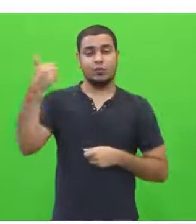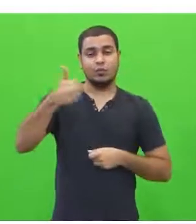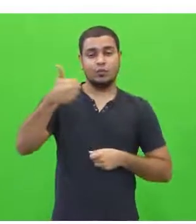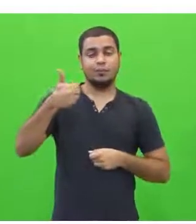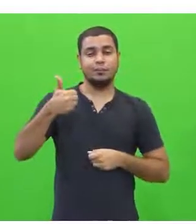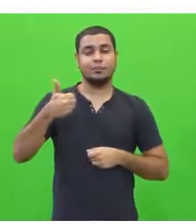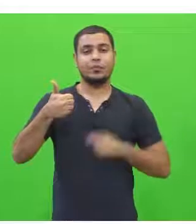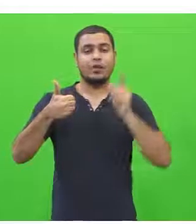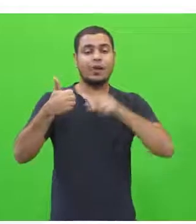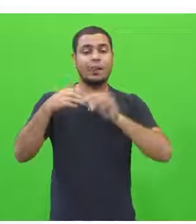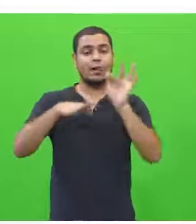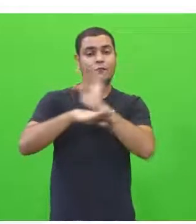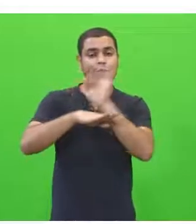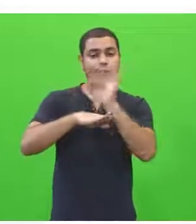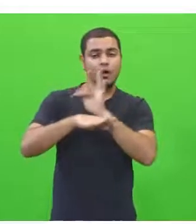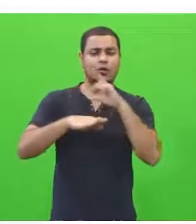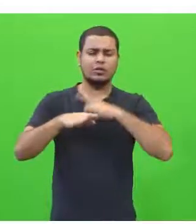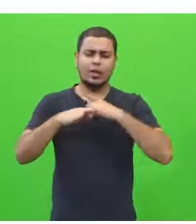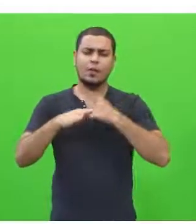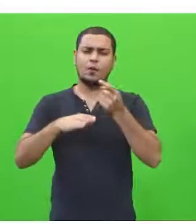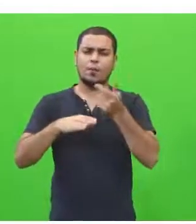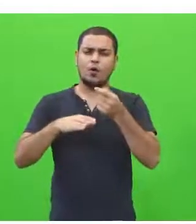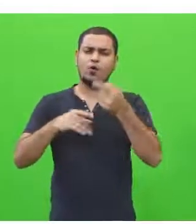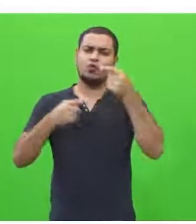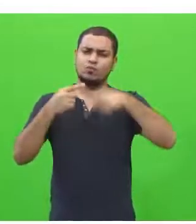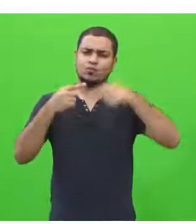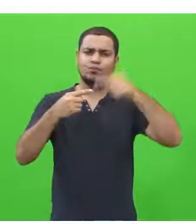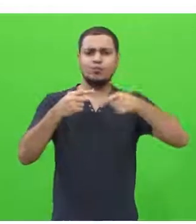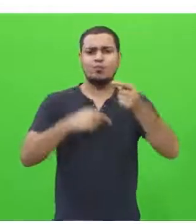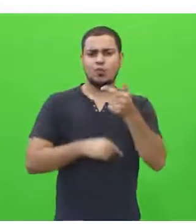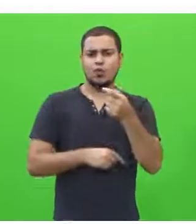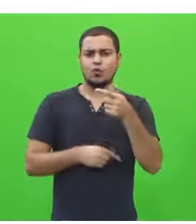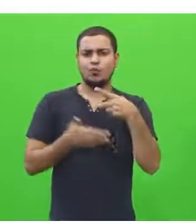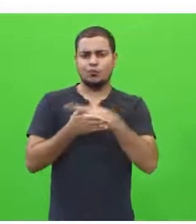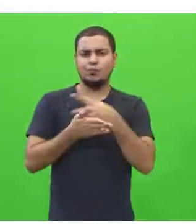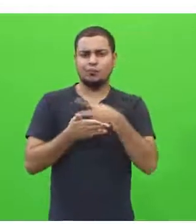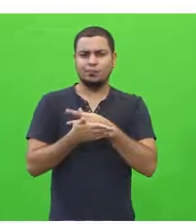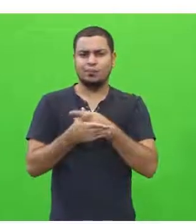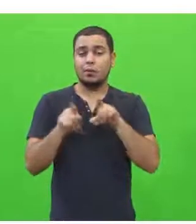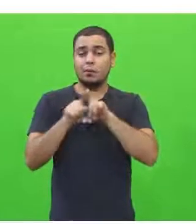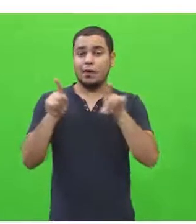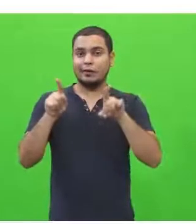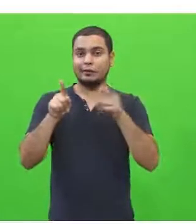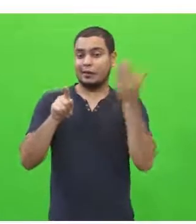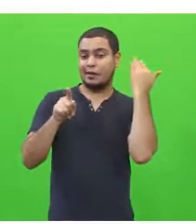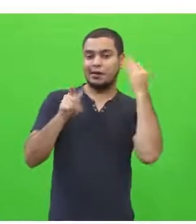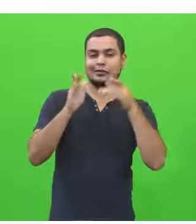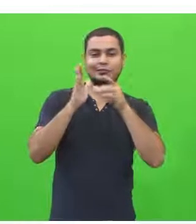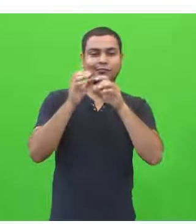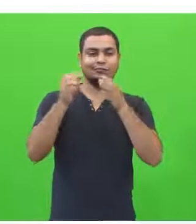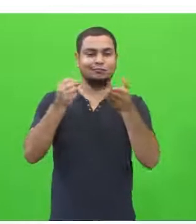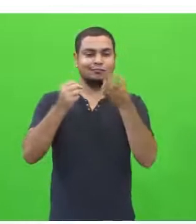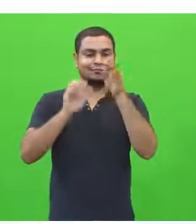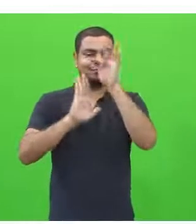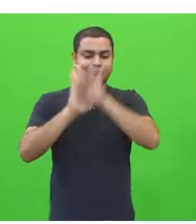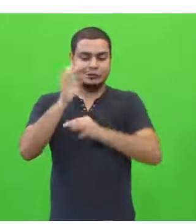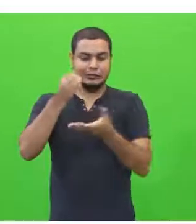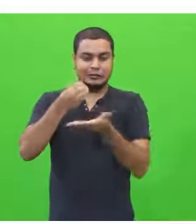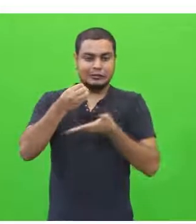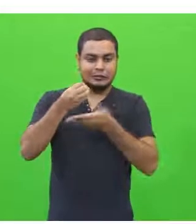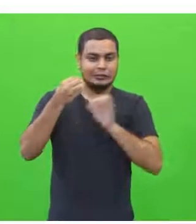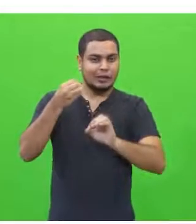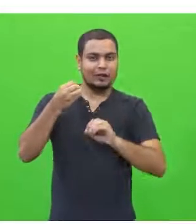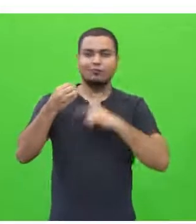ela comete deslizes gramaticais ainda. Porém, menos que o desconhecimento. Então, não é